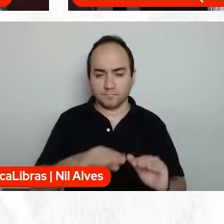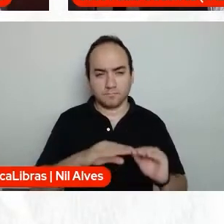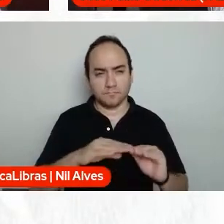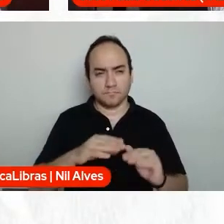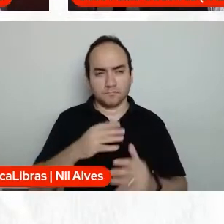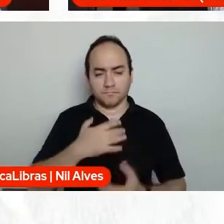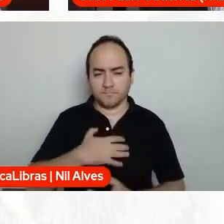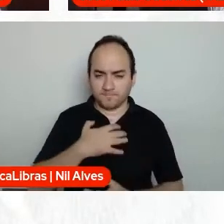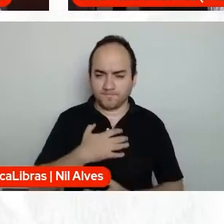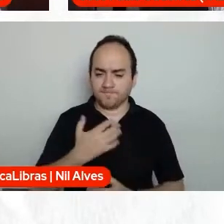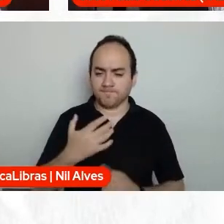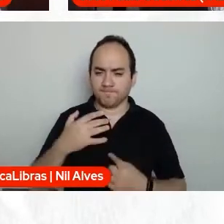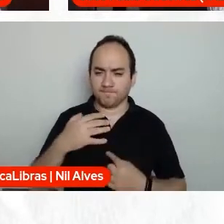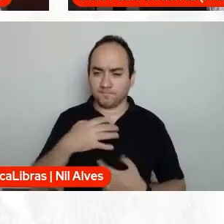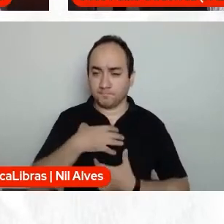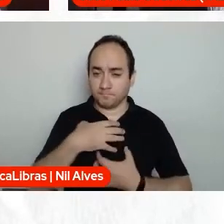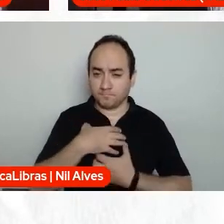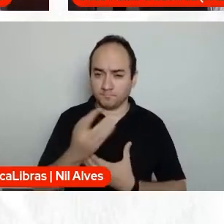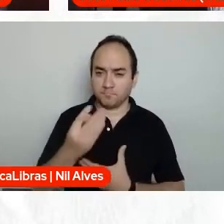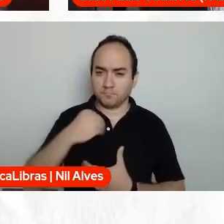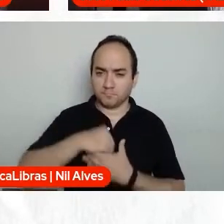se transforme